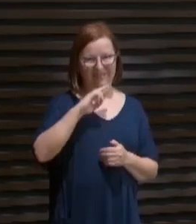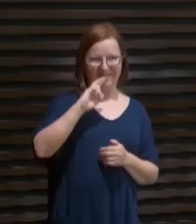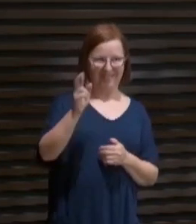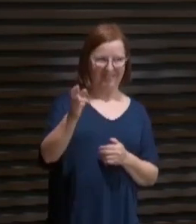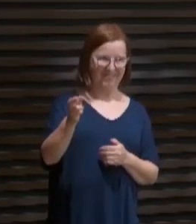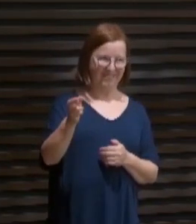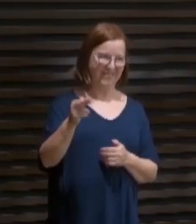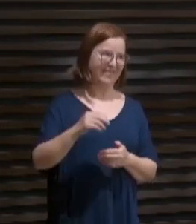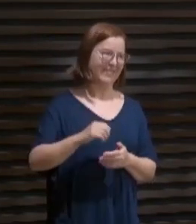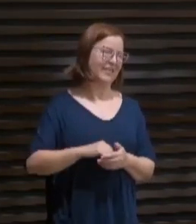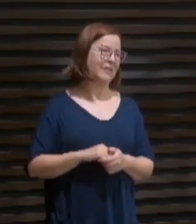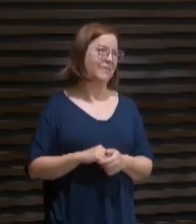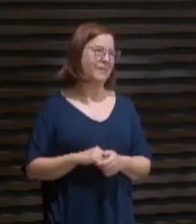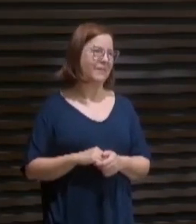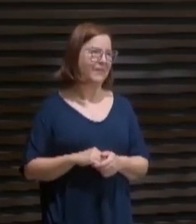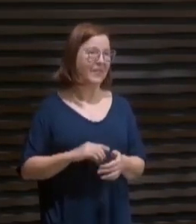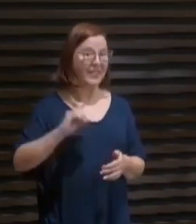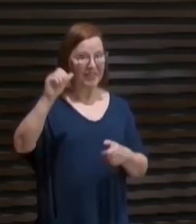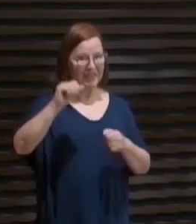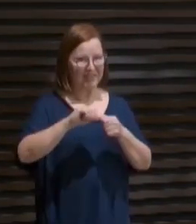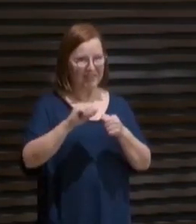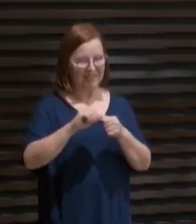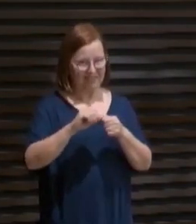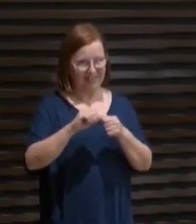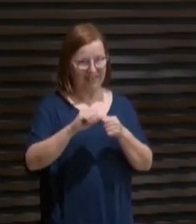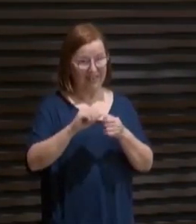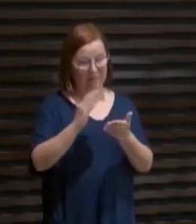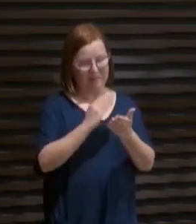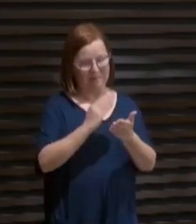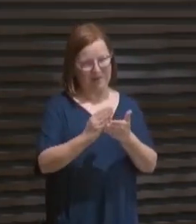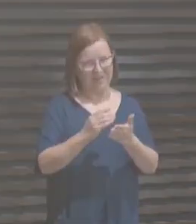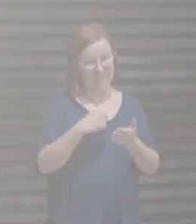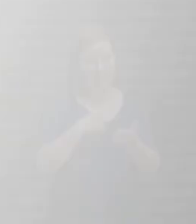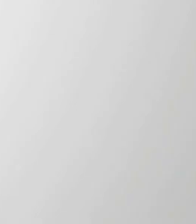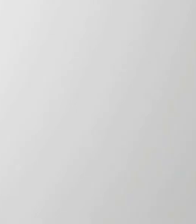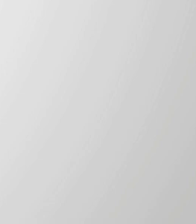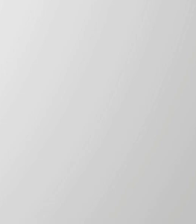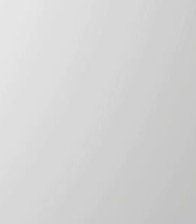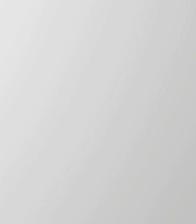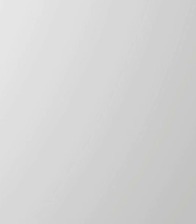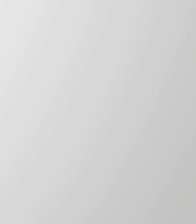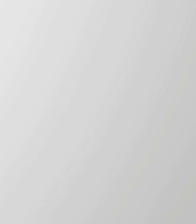Em Deus faz uma parte e eu correspondo.